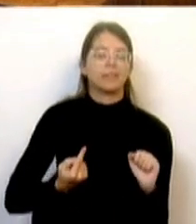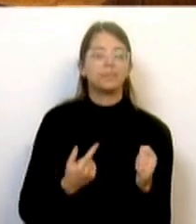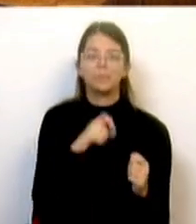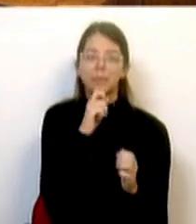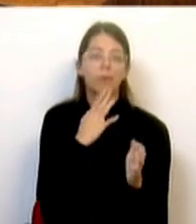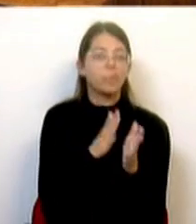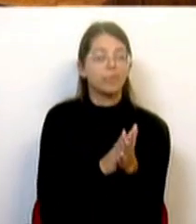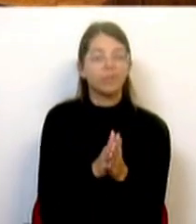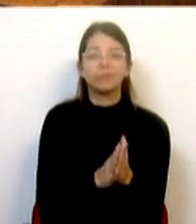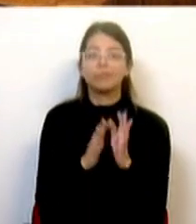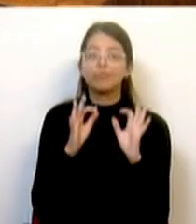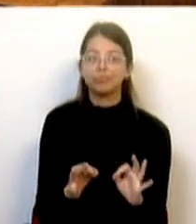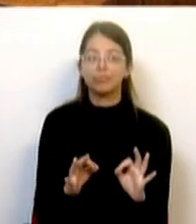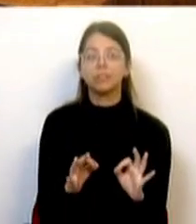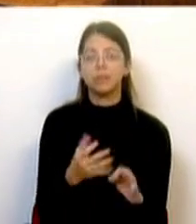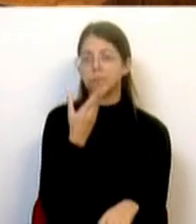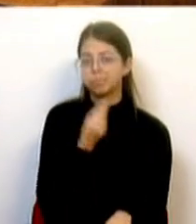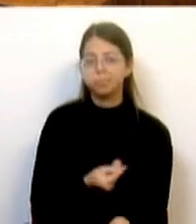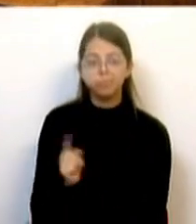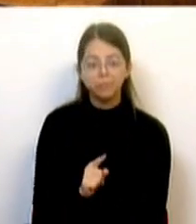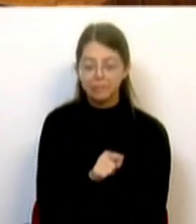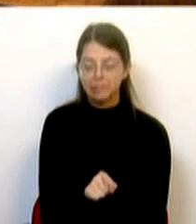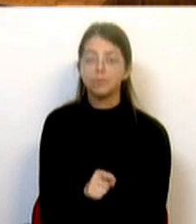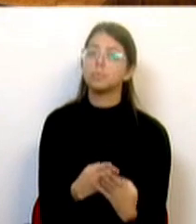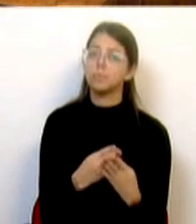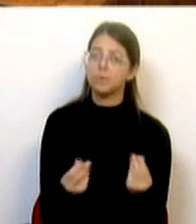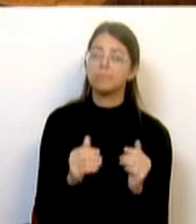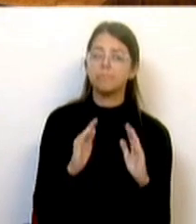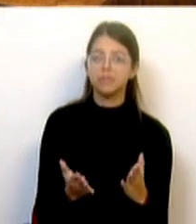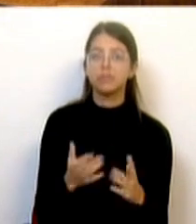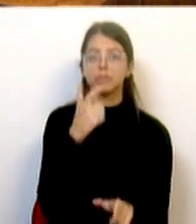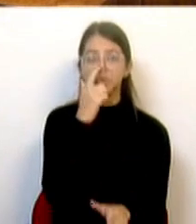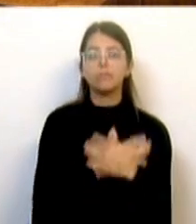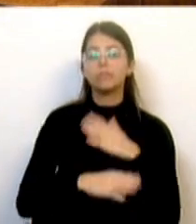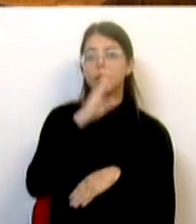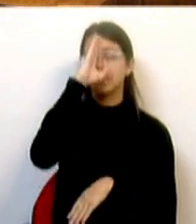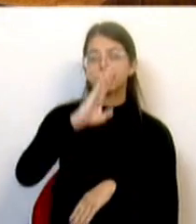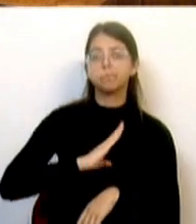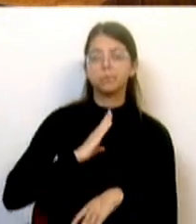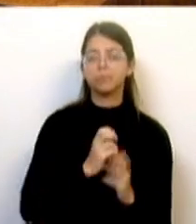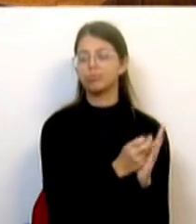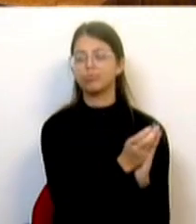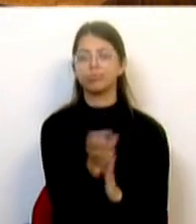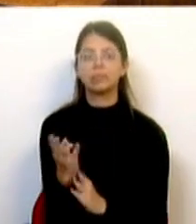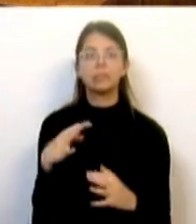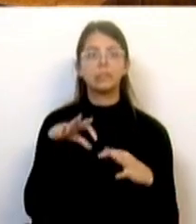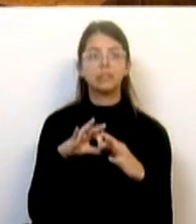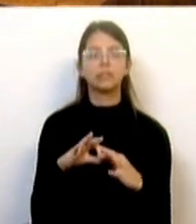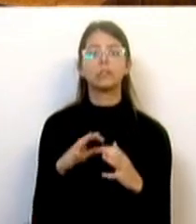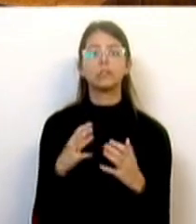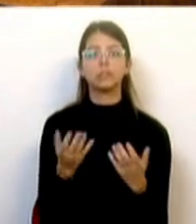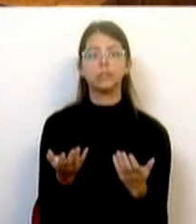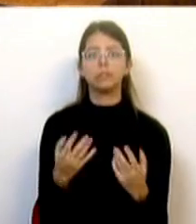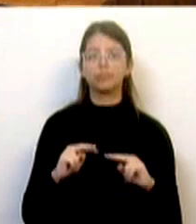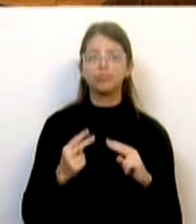oportunidade para resolver esta injustiça que afeta vários deficientes militares relacionada com a recomposição